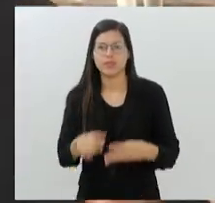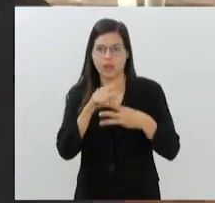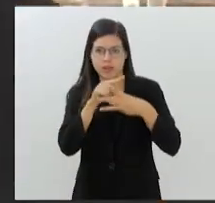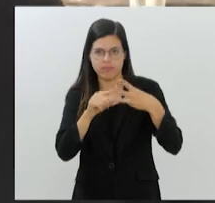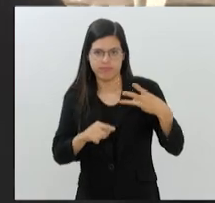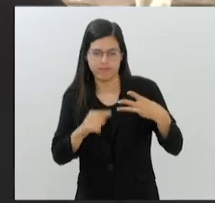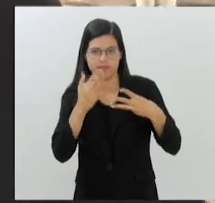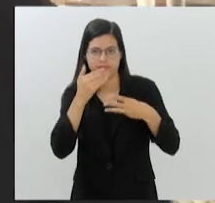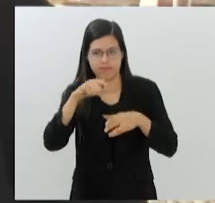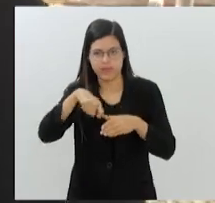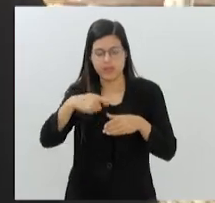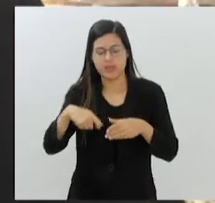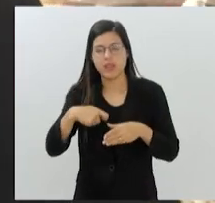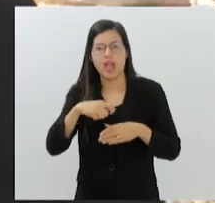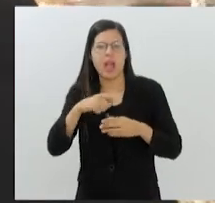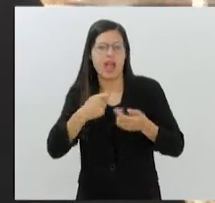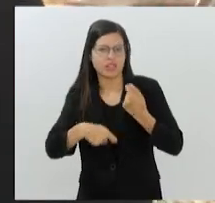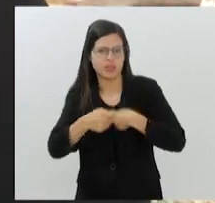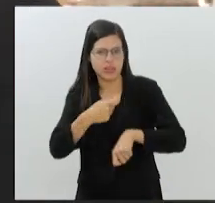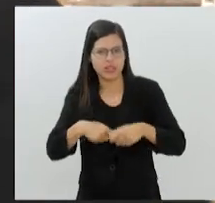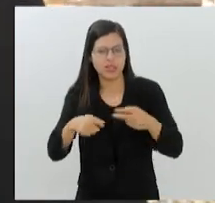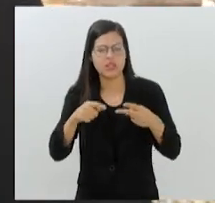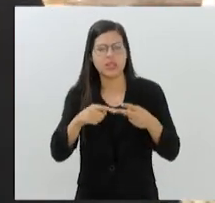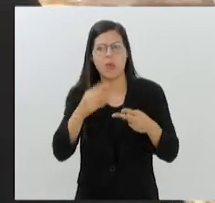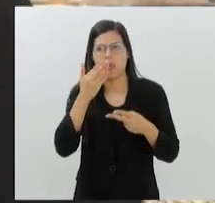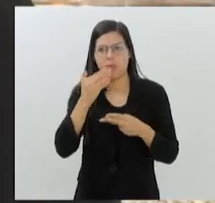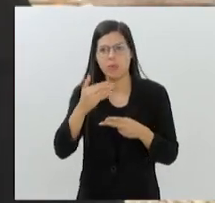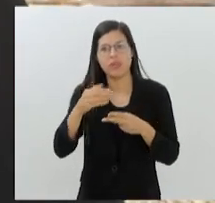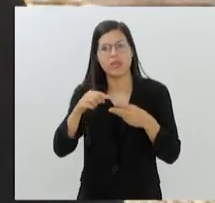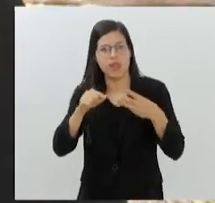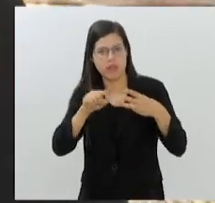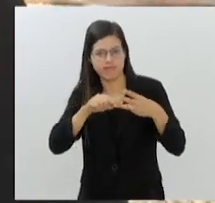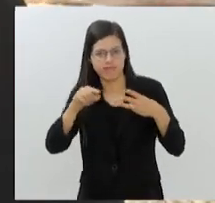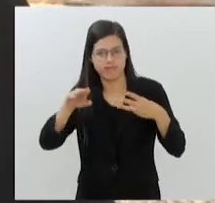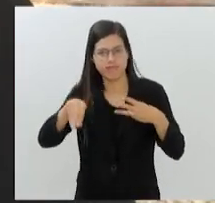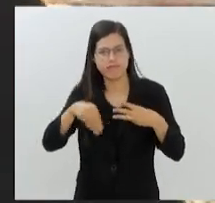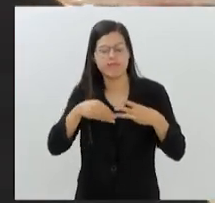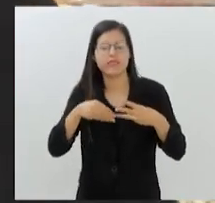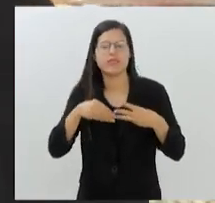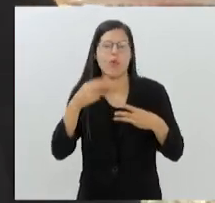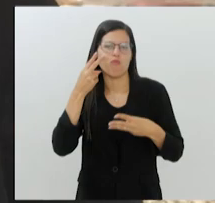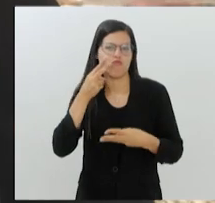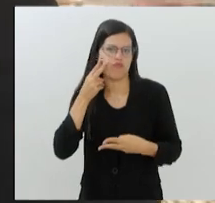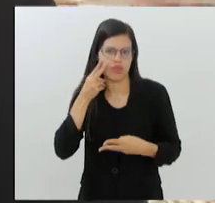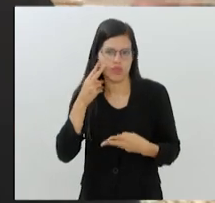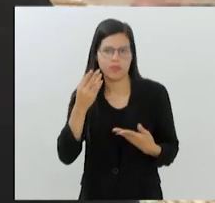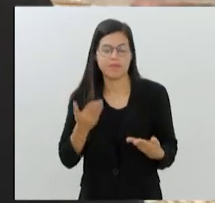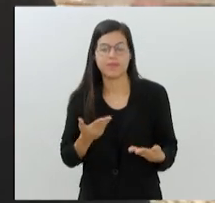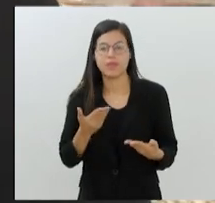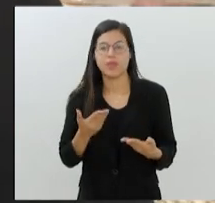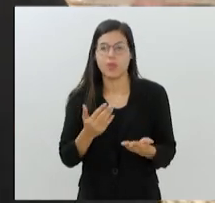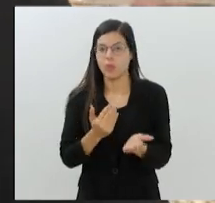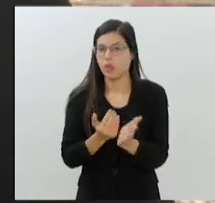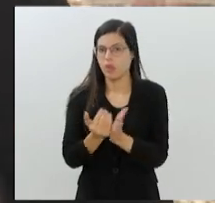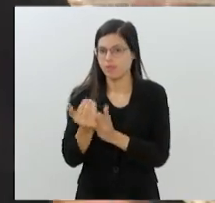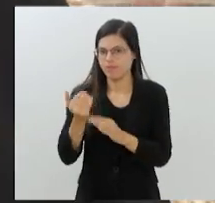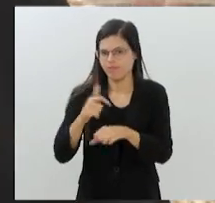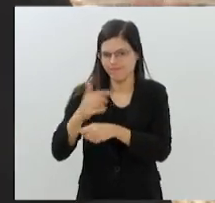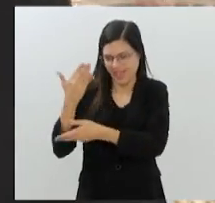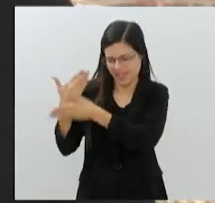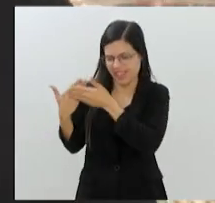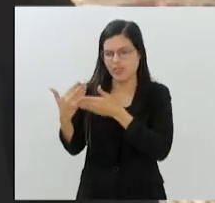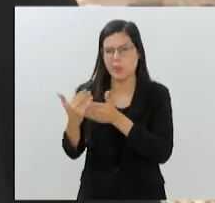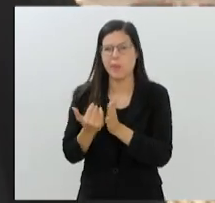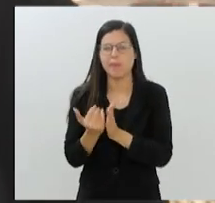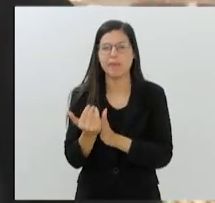Administração, culinária e, obviamente, serviço de salão onde o vinho se insere. Na época em que eu comecei, ser